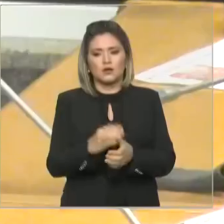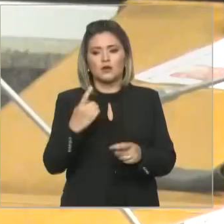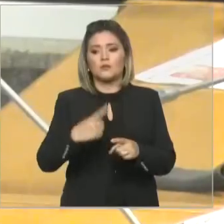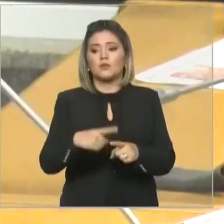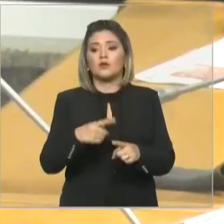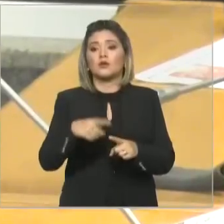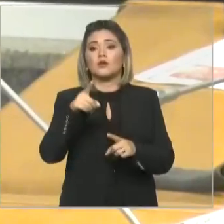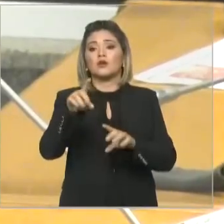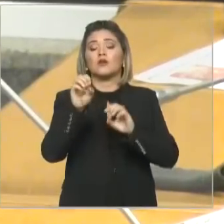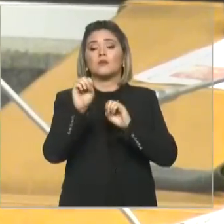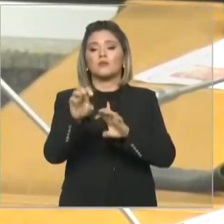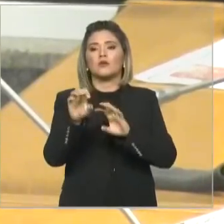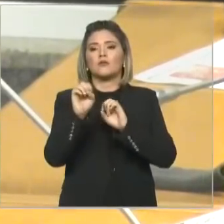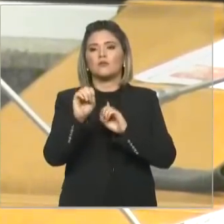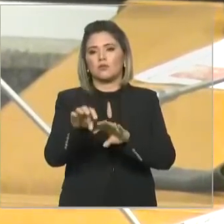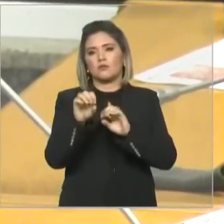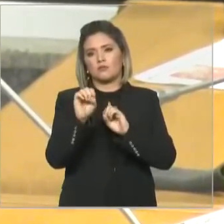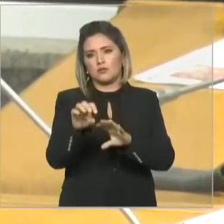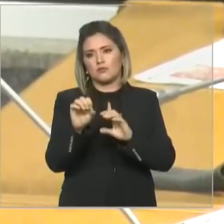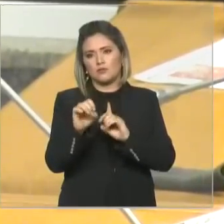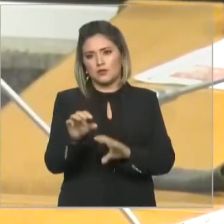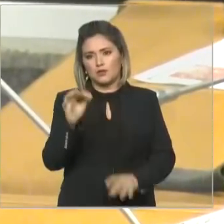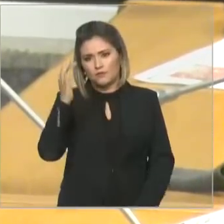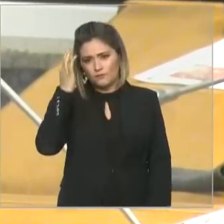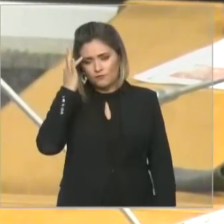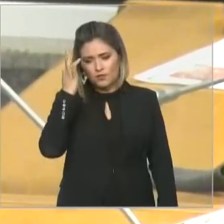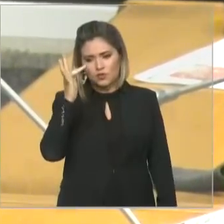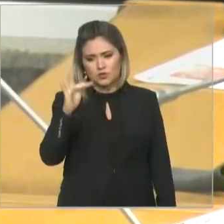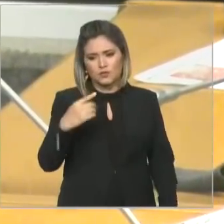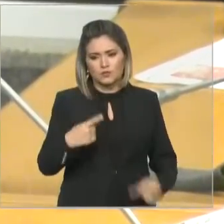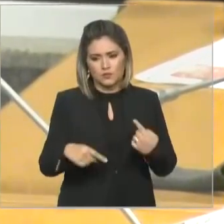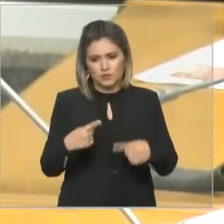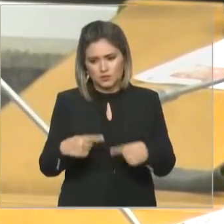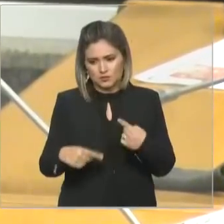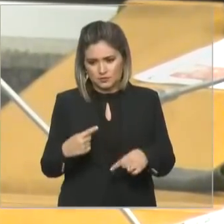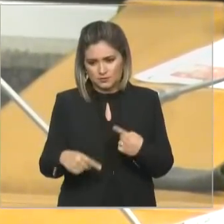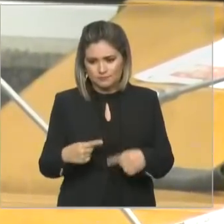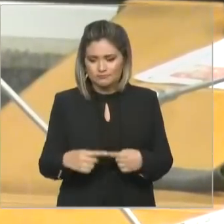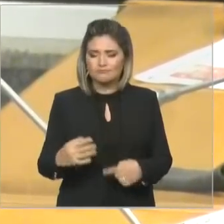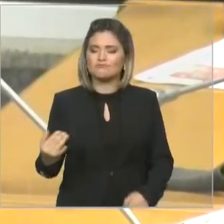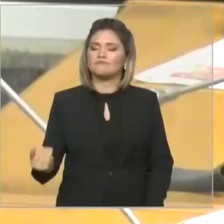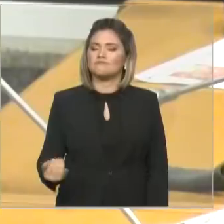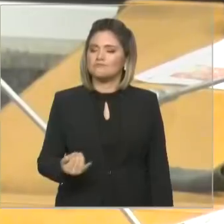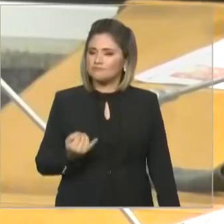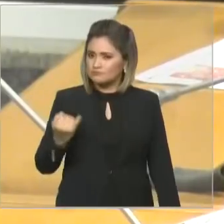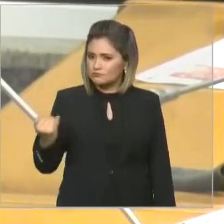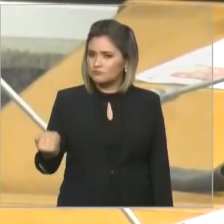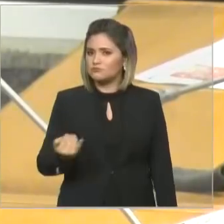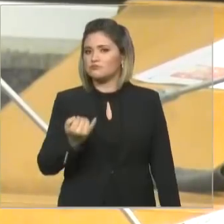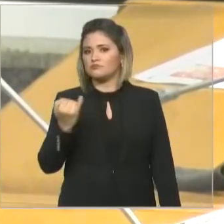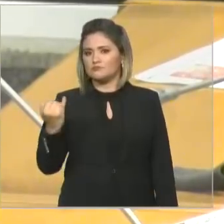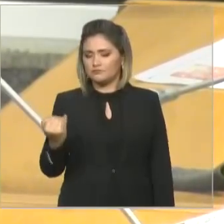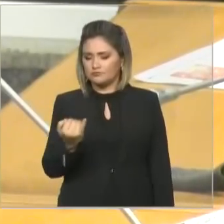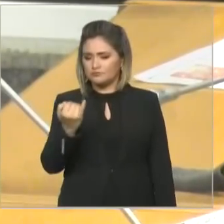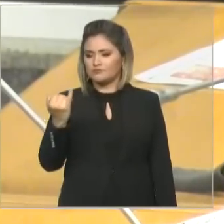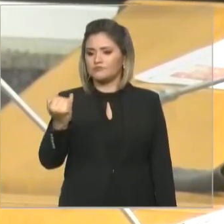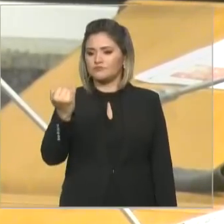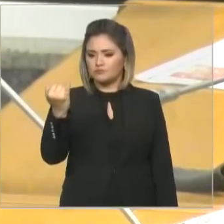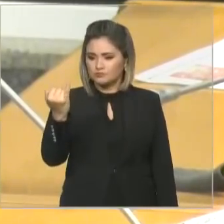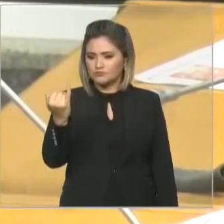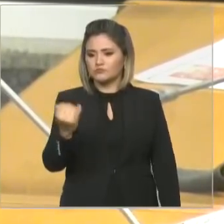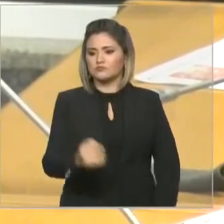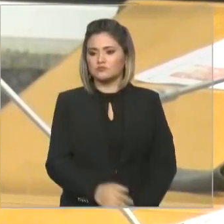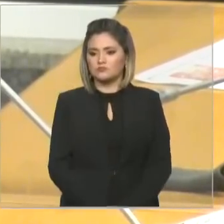de filosofia política, um contraponto muito importante, um adendo, na verdade, muito